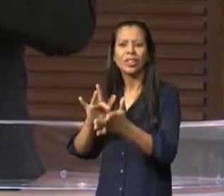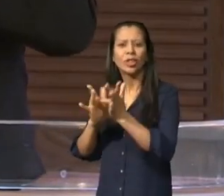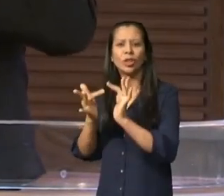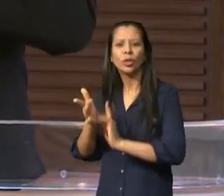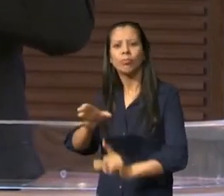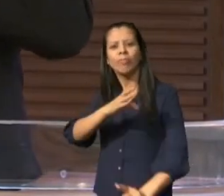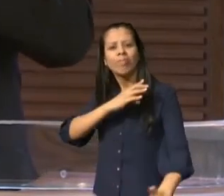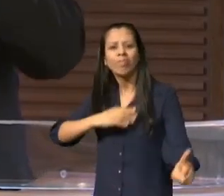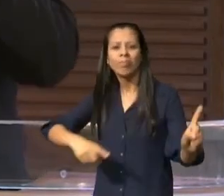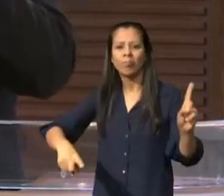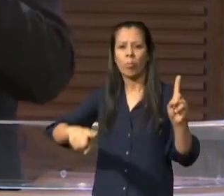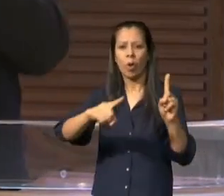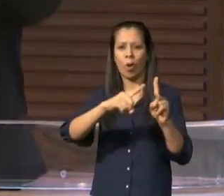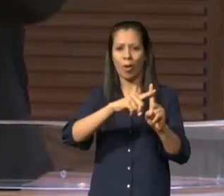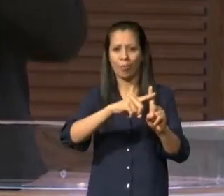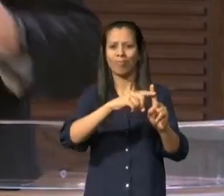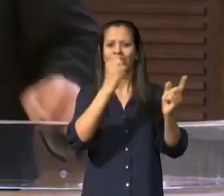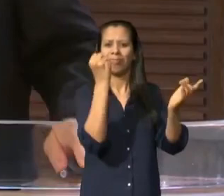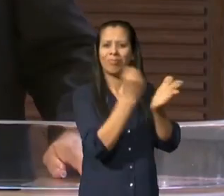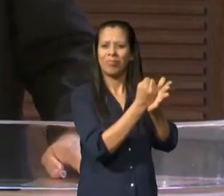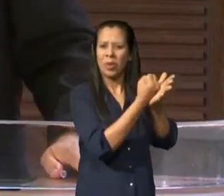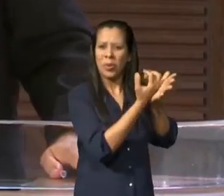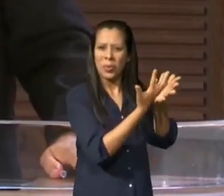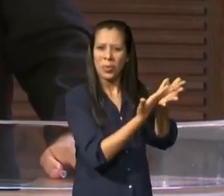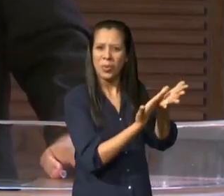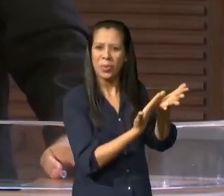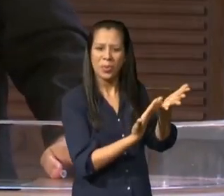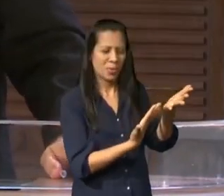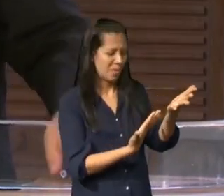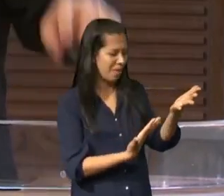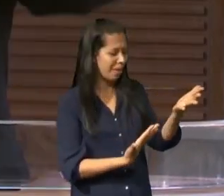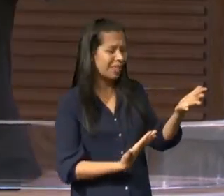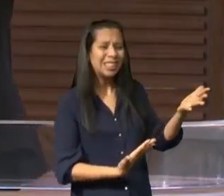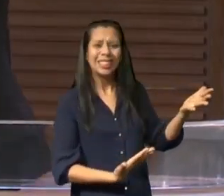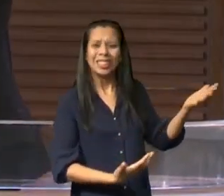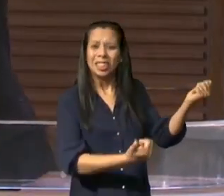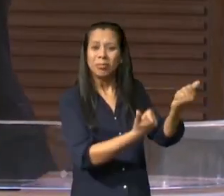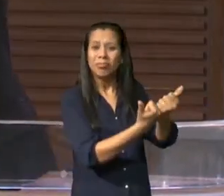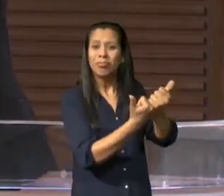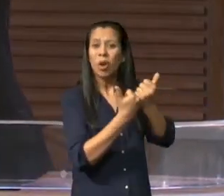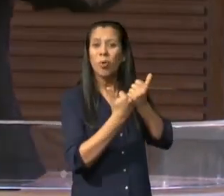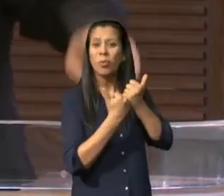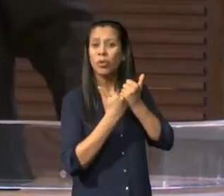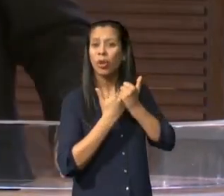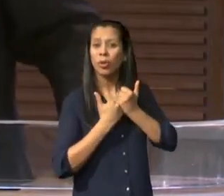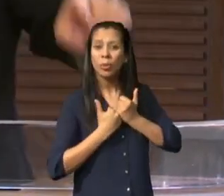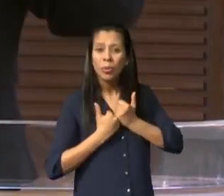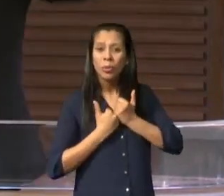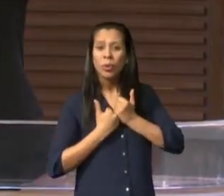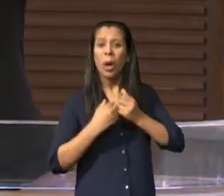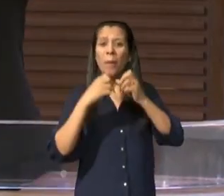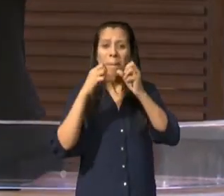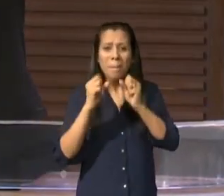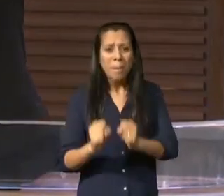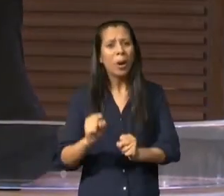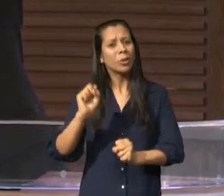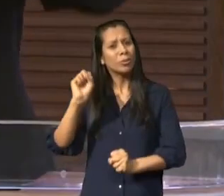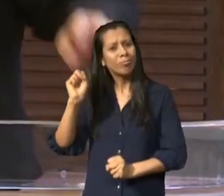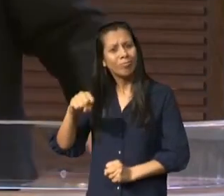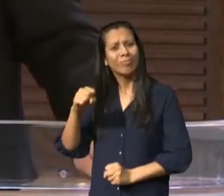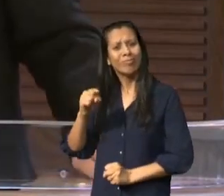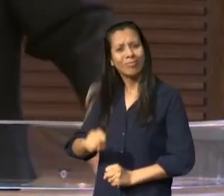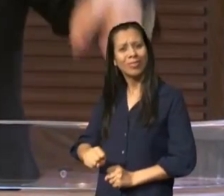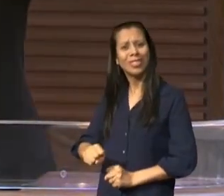vida tudo aquilo que deforma o meu caráter tudo aquilo que tirou o povo do passado de estar na terra prometida